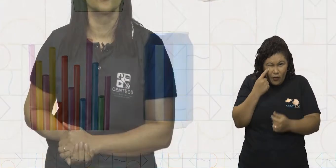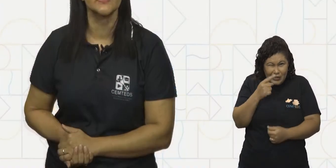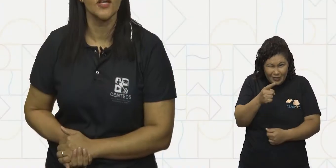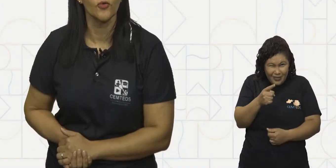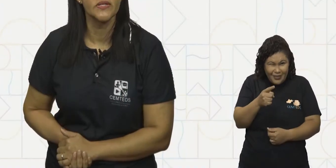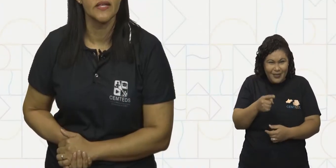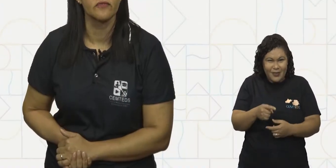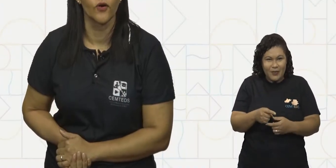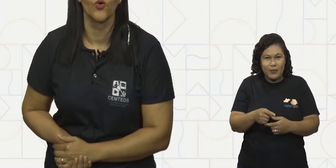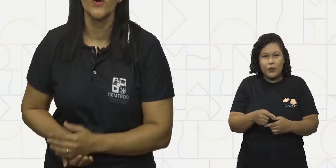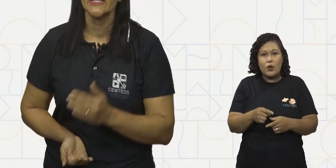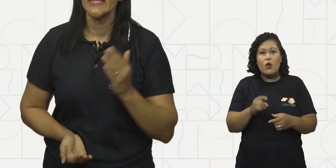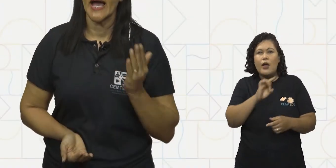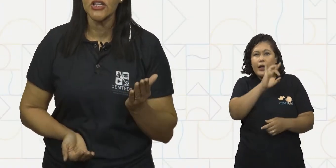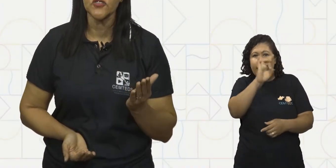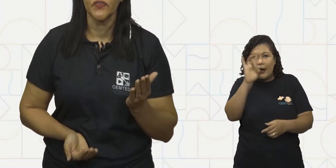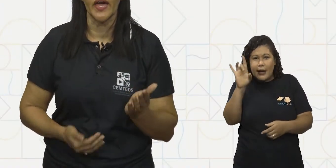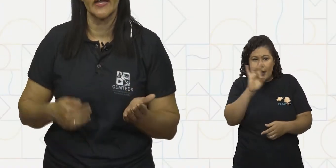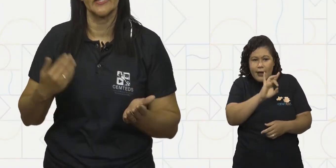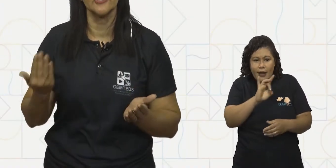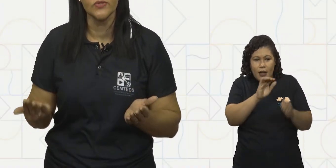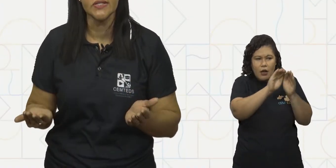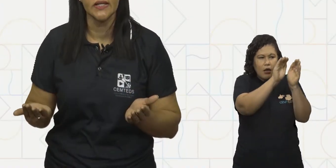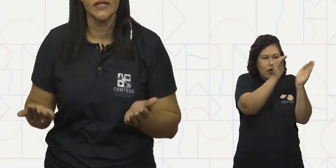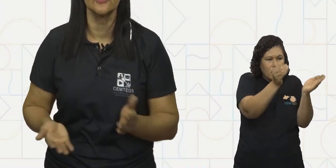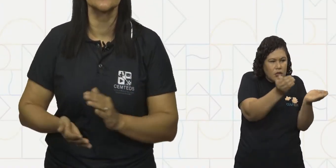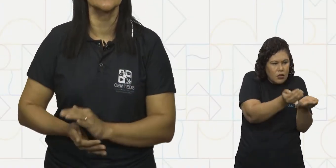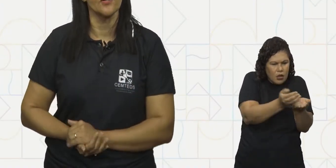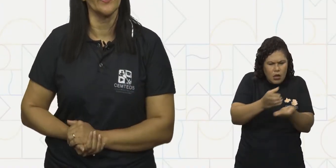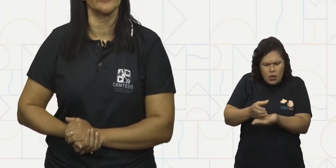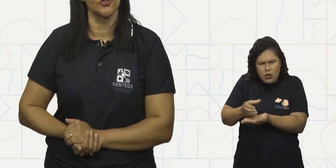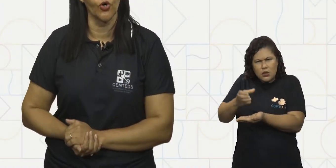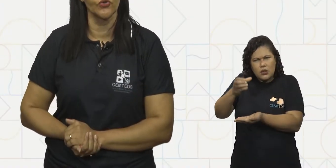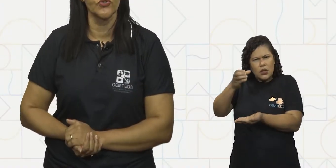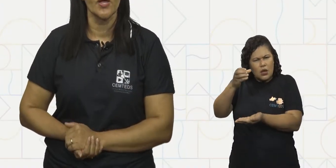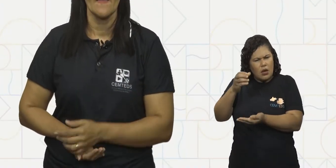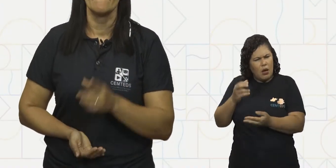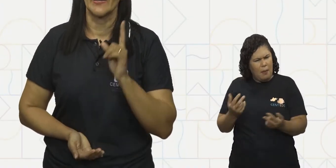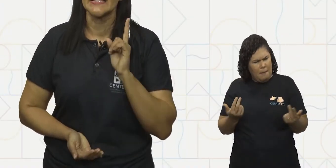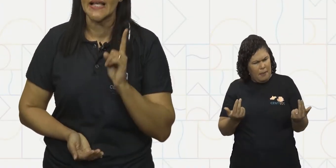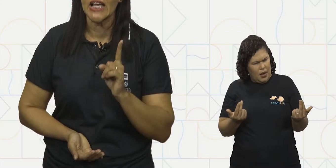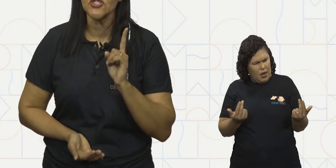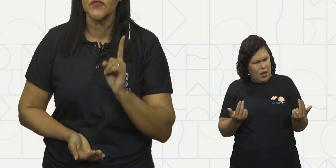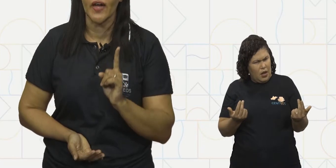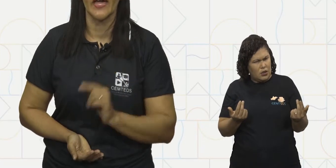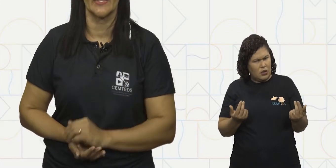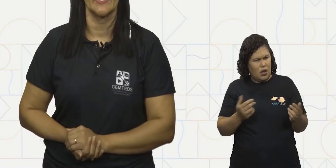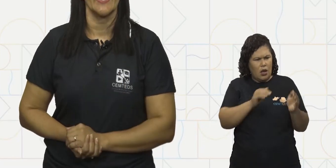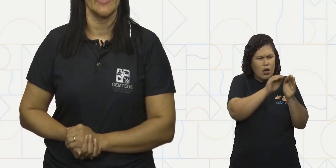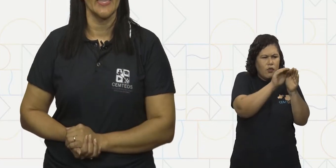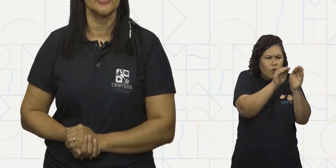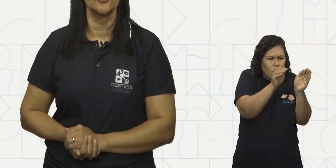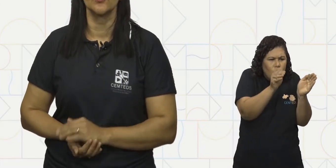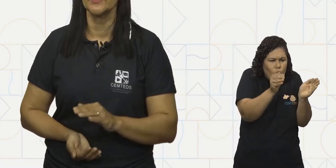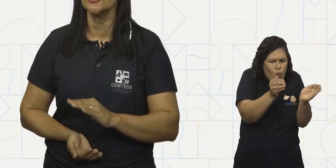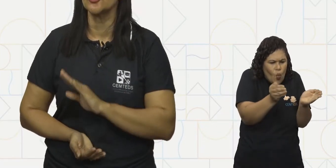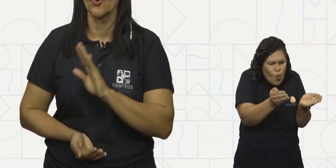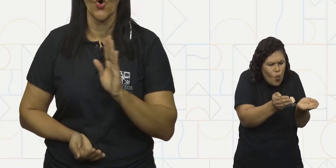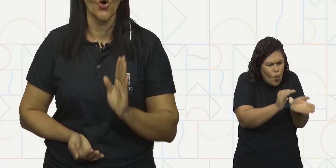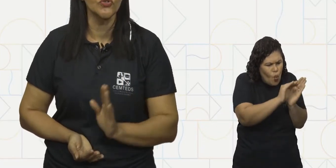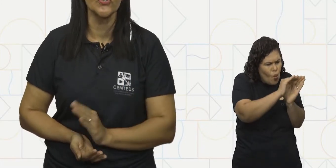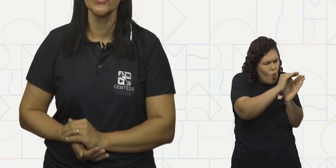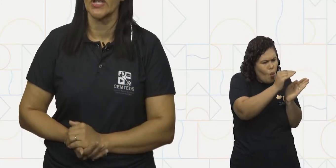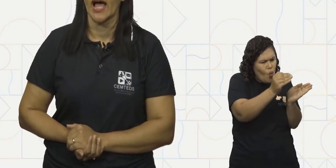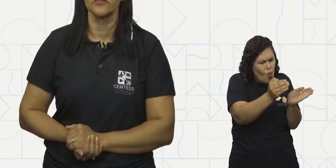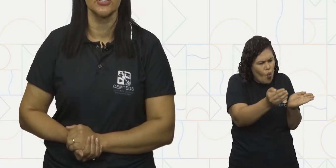Você observou que a esfera e o cilindro são redondos? Mas a esfera é redonda em